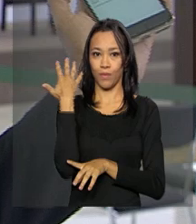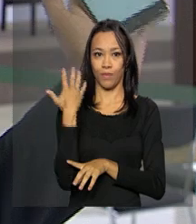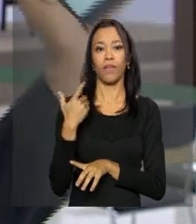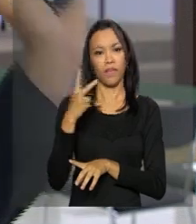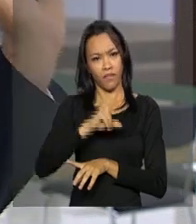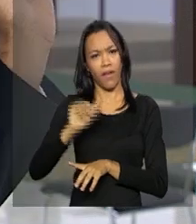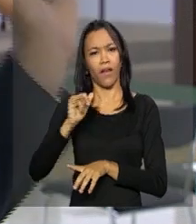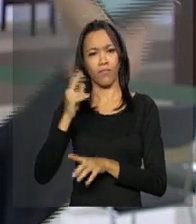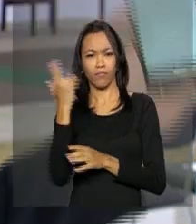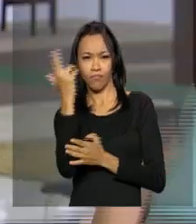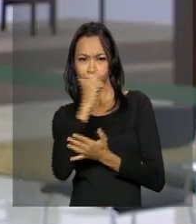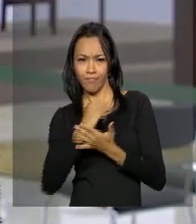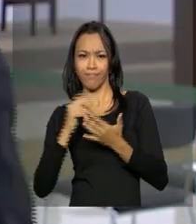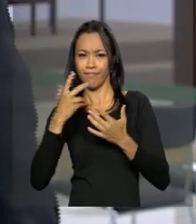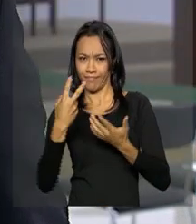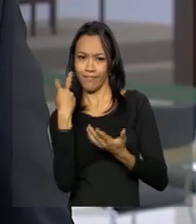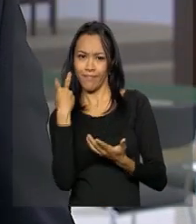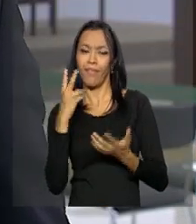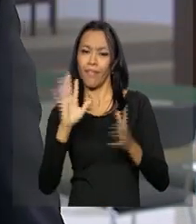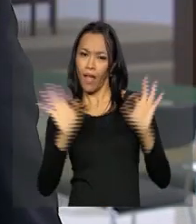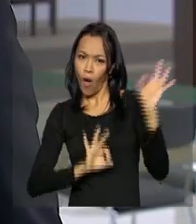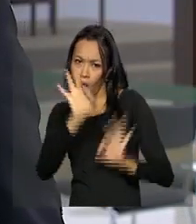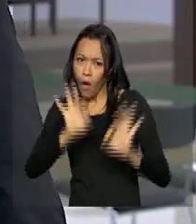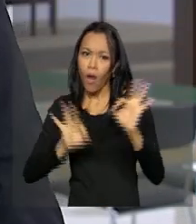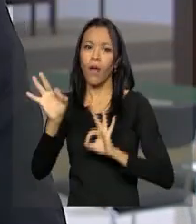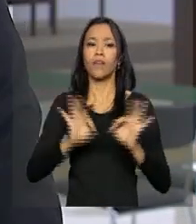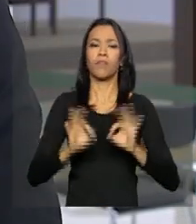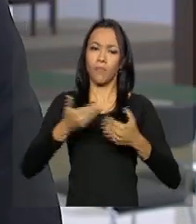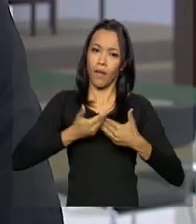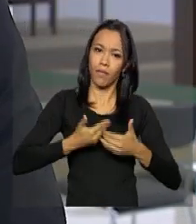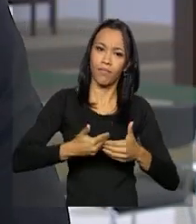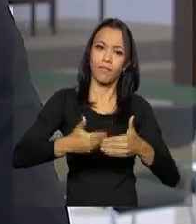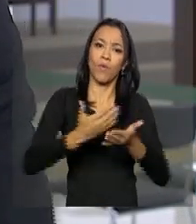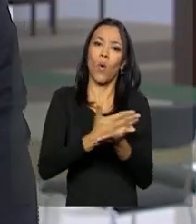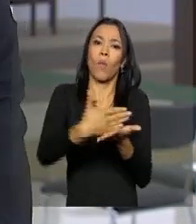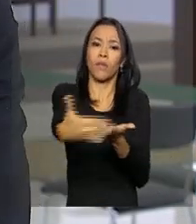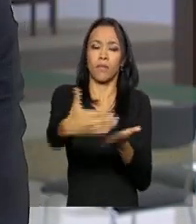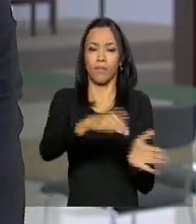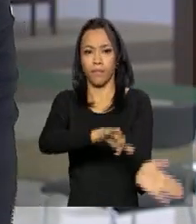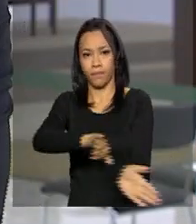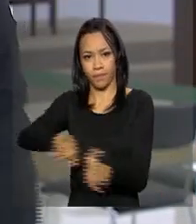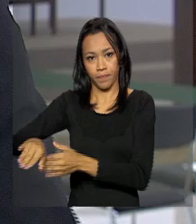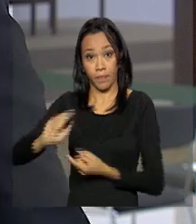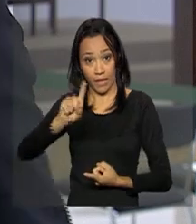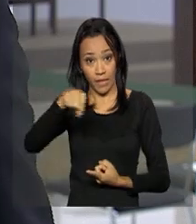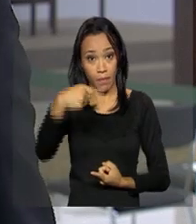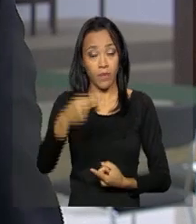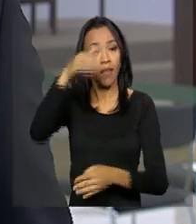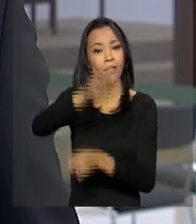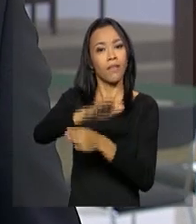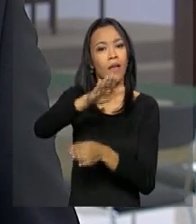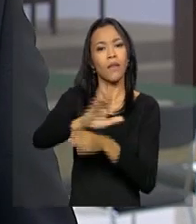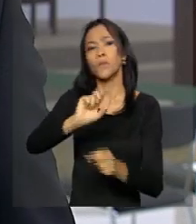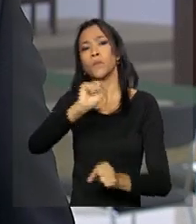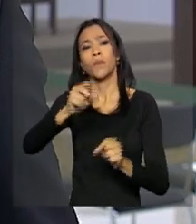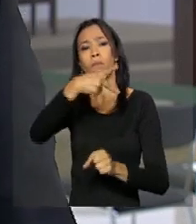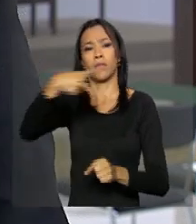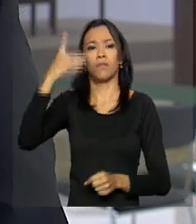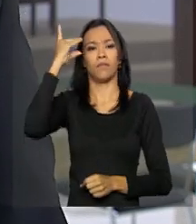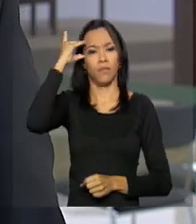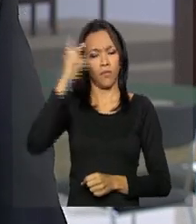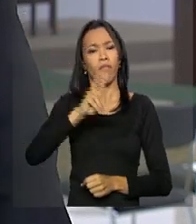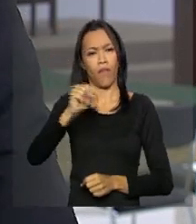evento vai acontecer, os preparativos finais para essa cerimônia. Depois, no período da tarde, a presidenta Dilma Rousseff